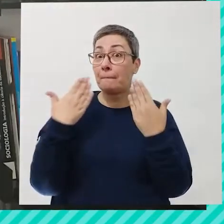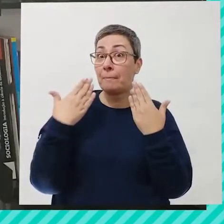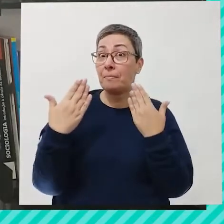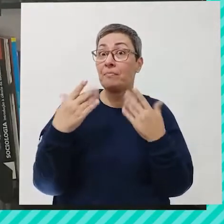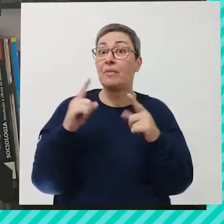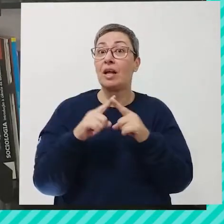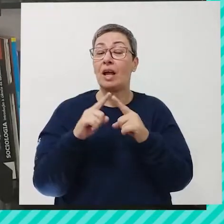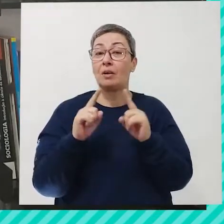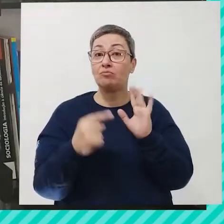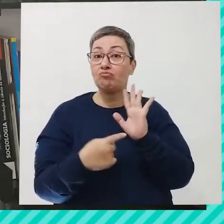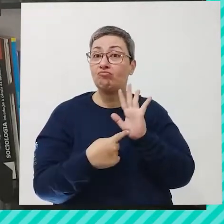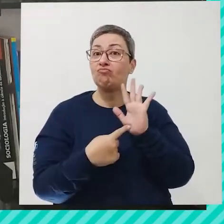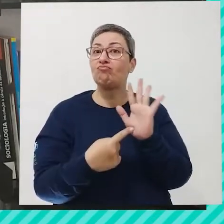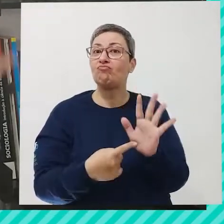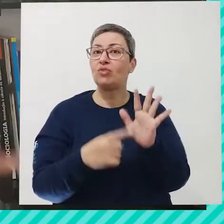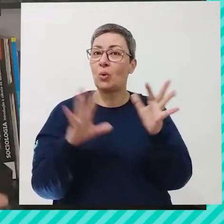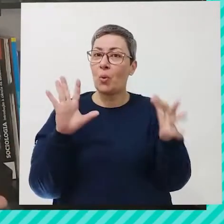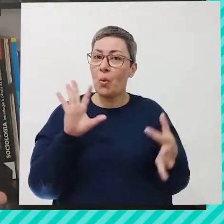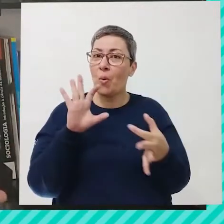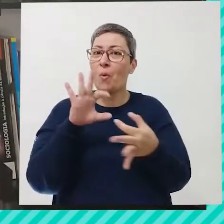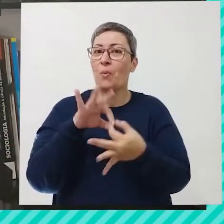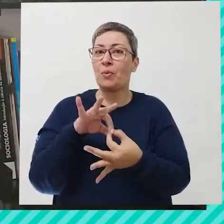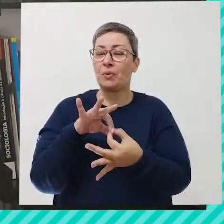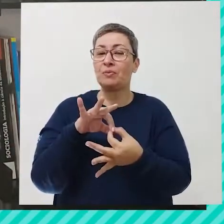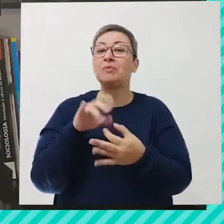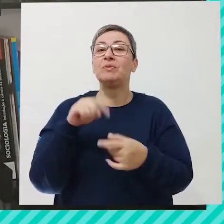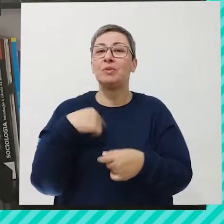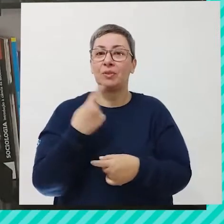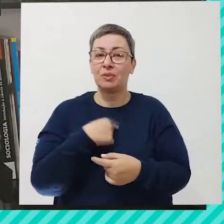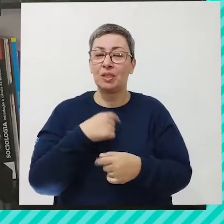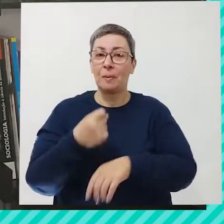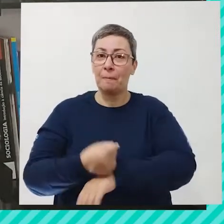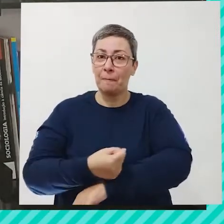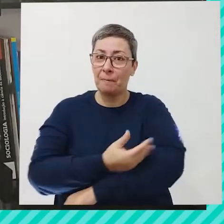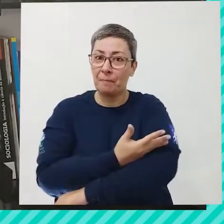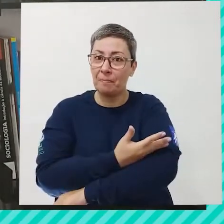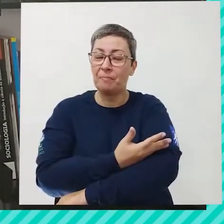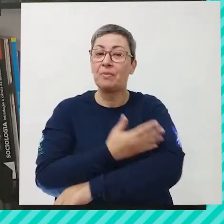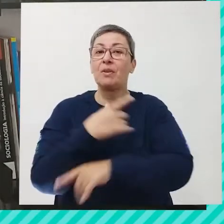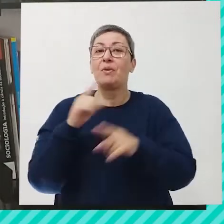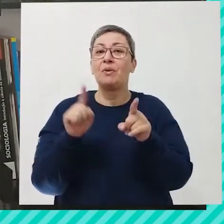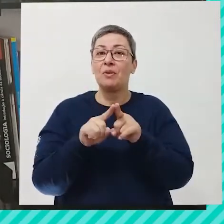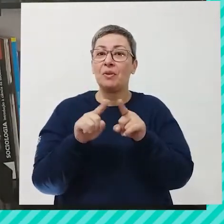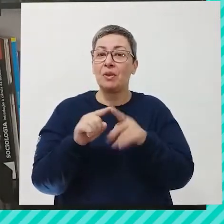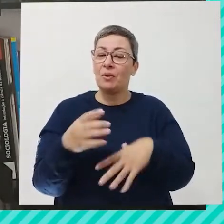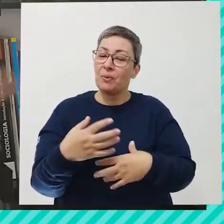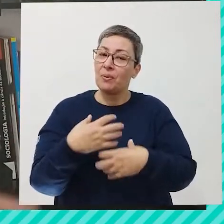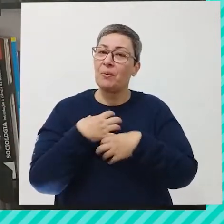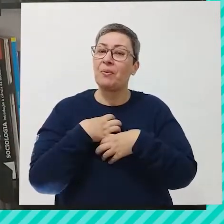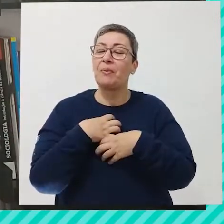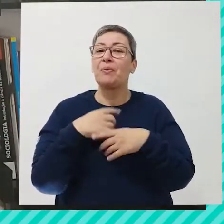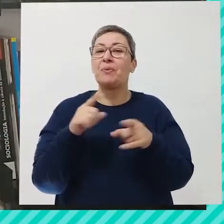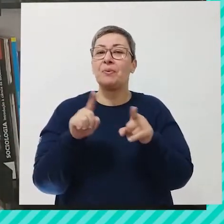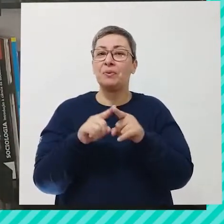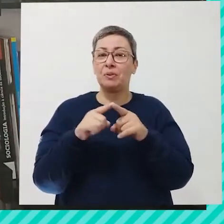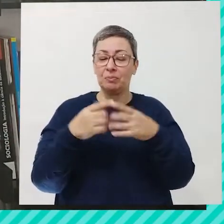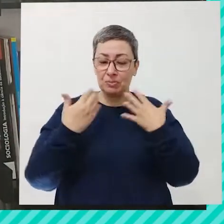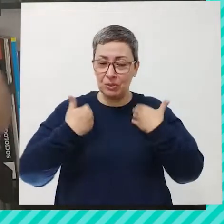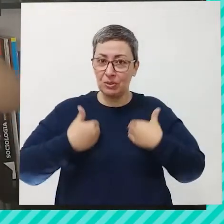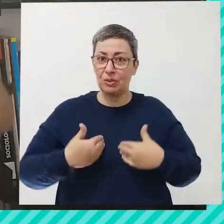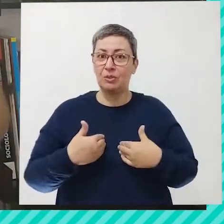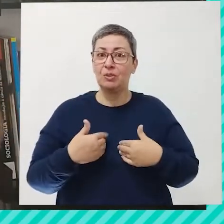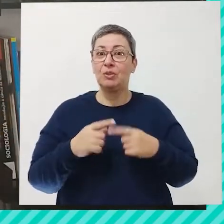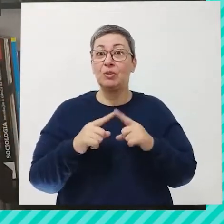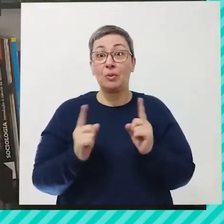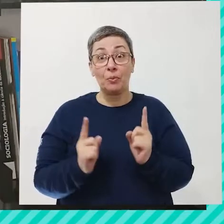evidenciaram a ligação que as nossas emoções, os nossos sentimentos geram no nosso corpo.